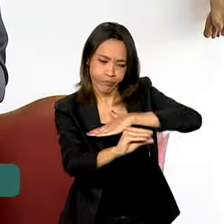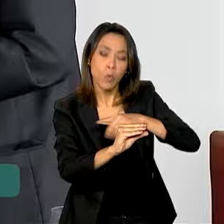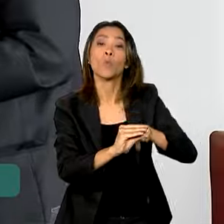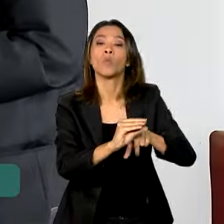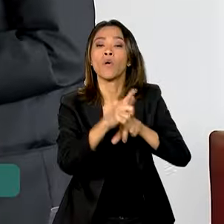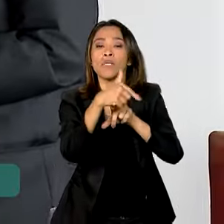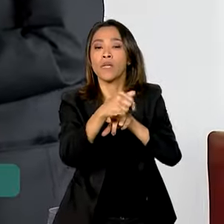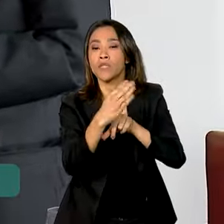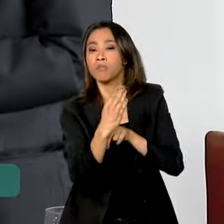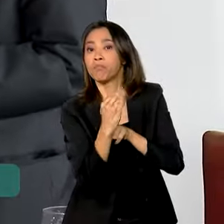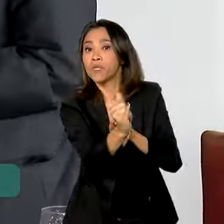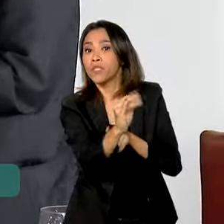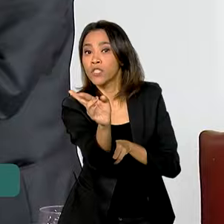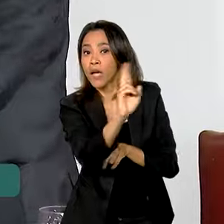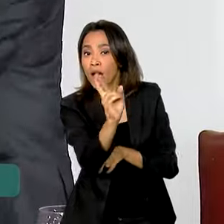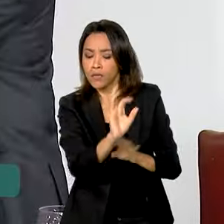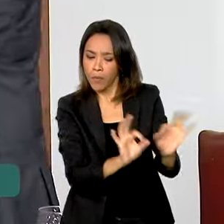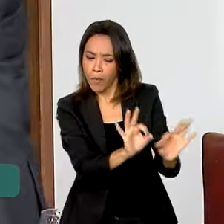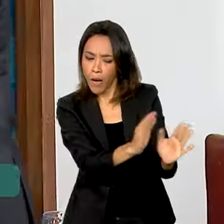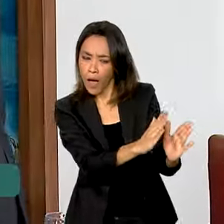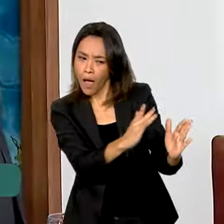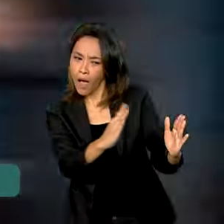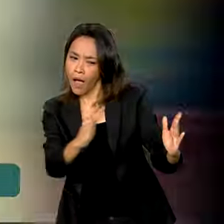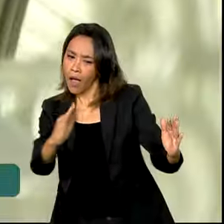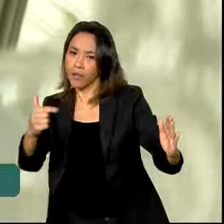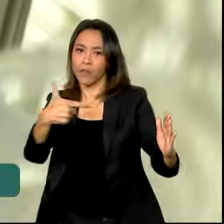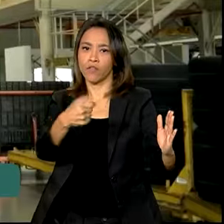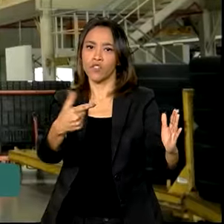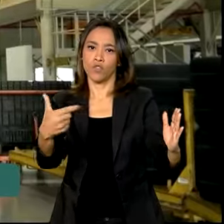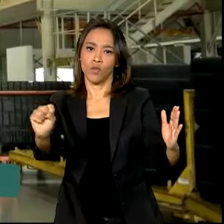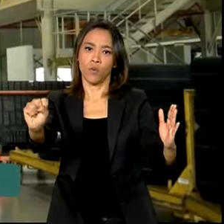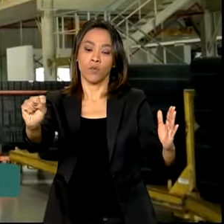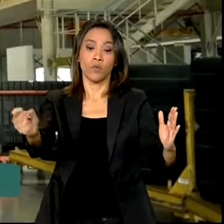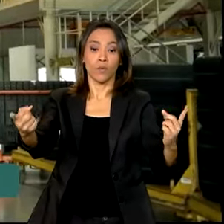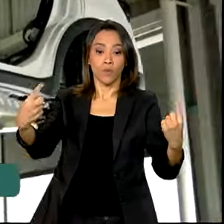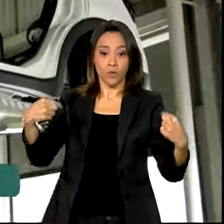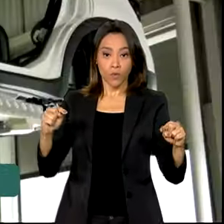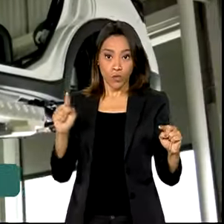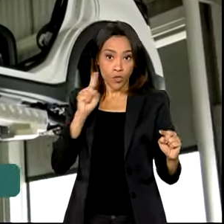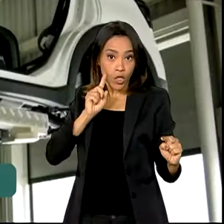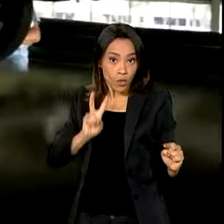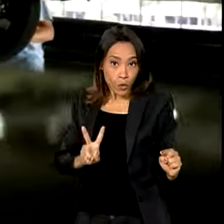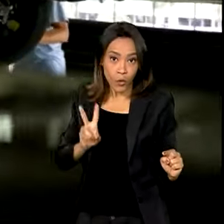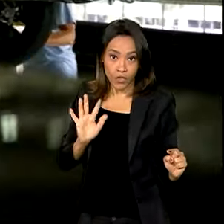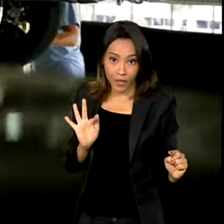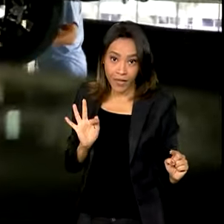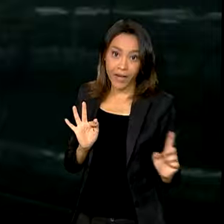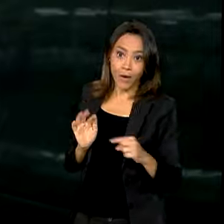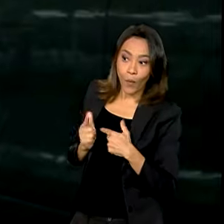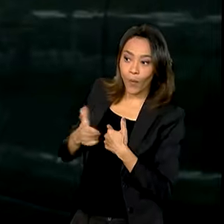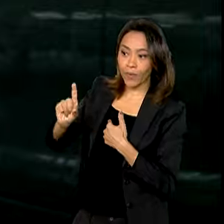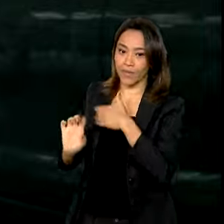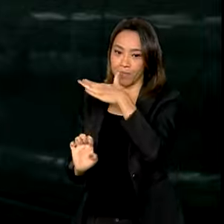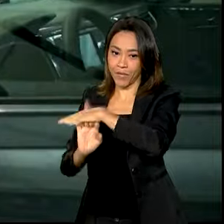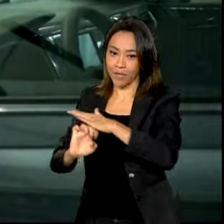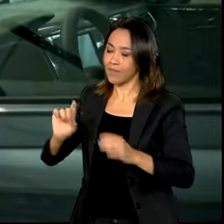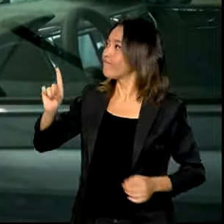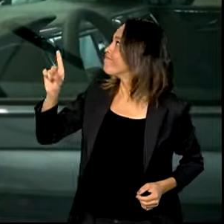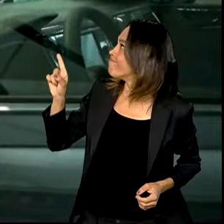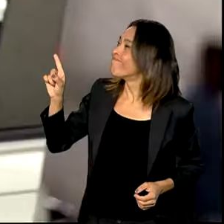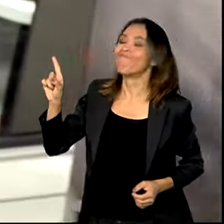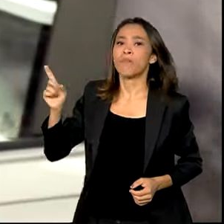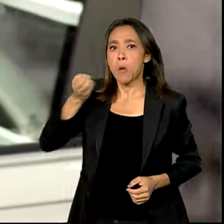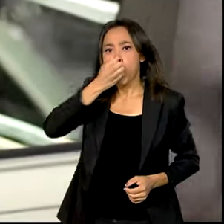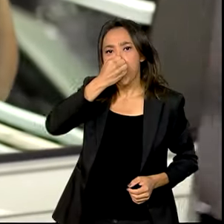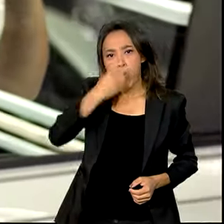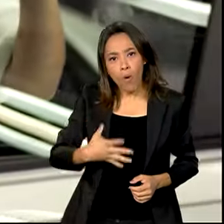bilhões de reais até 2028. E em 2 de fevereiro, foi a vez da Volkswagen. Depois dos